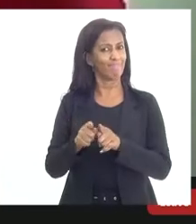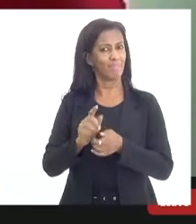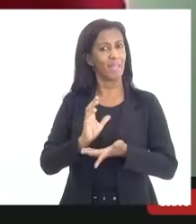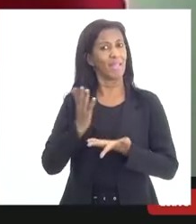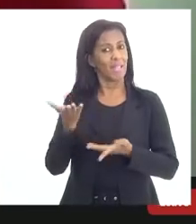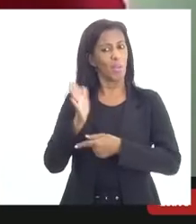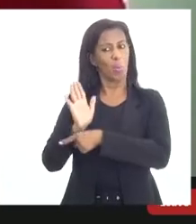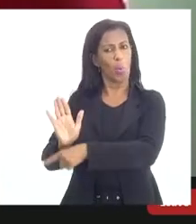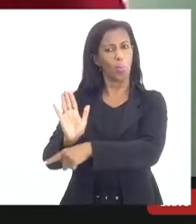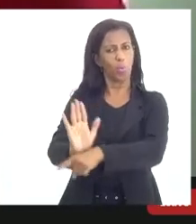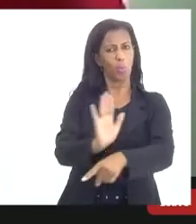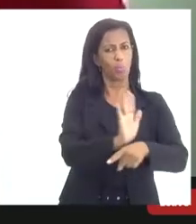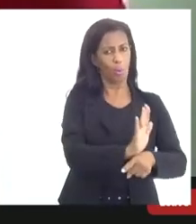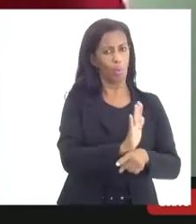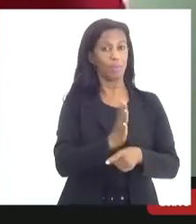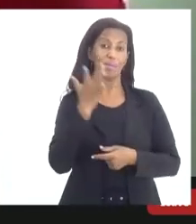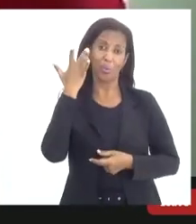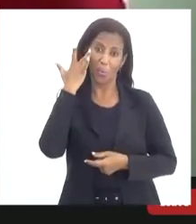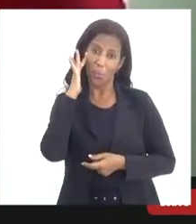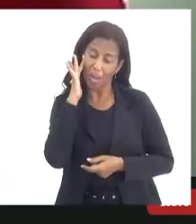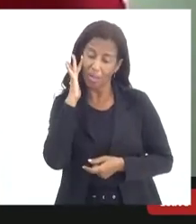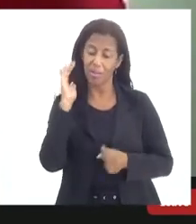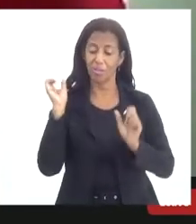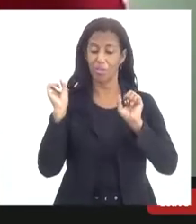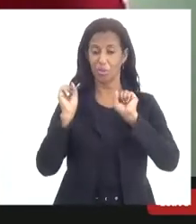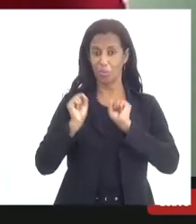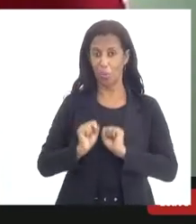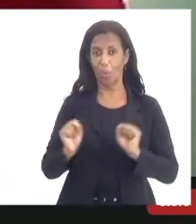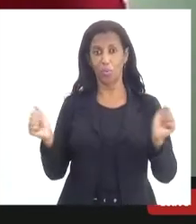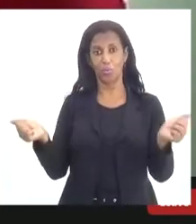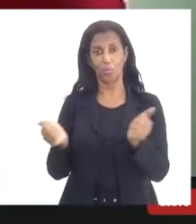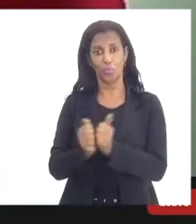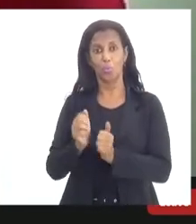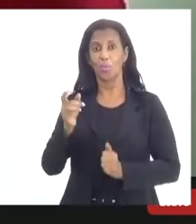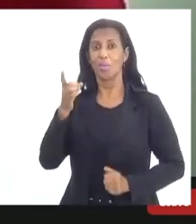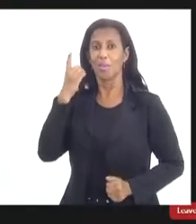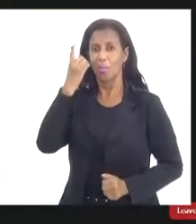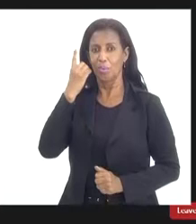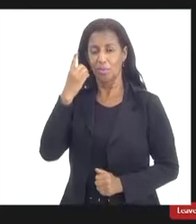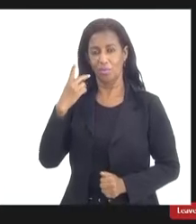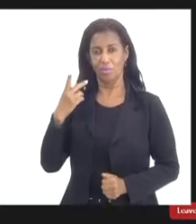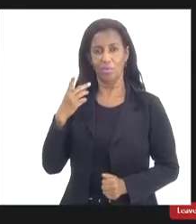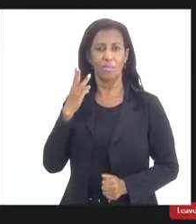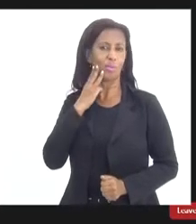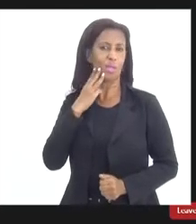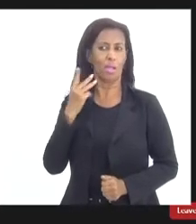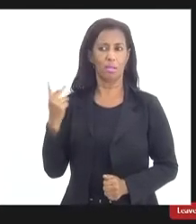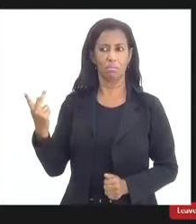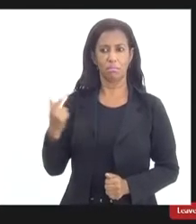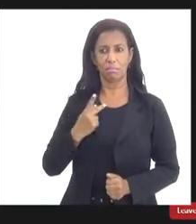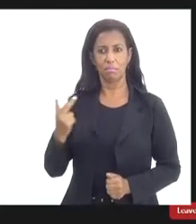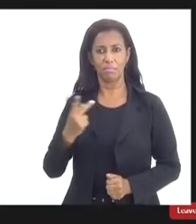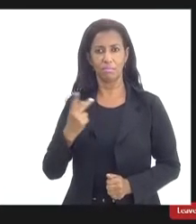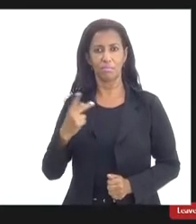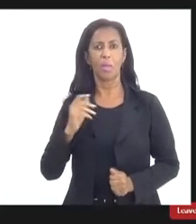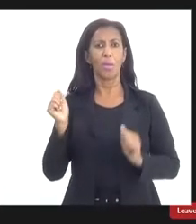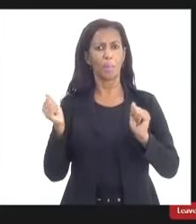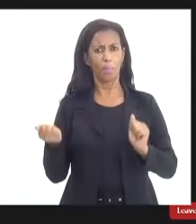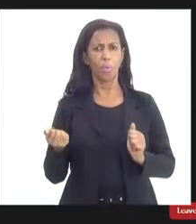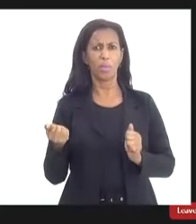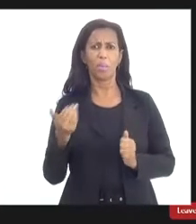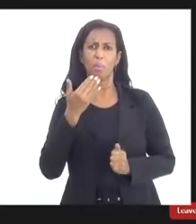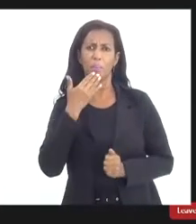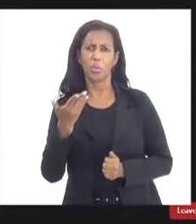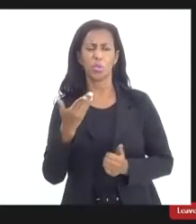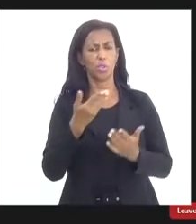acho né que a gente pode né deputado Valdeck o senhor e eu podemos levar essa demanda e